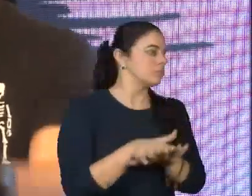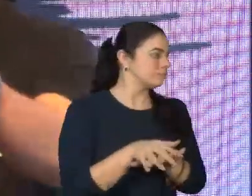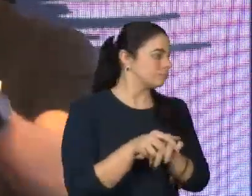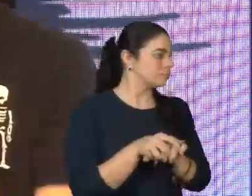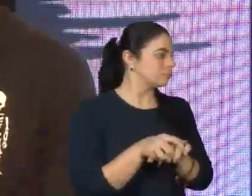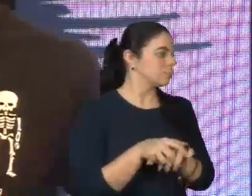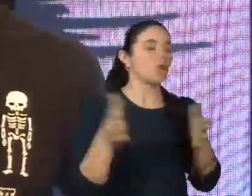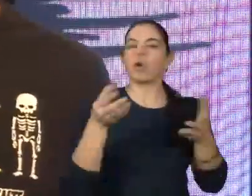Obrigado a todos.